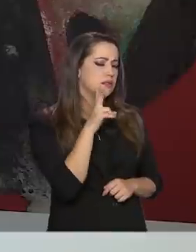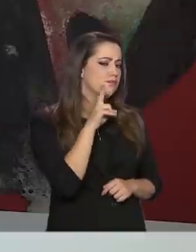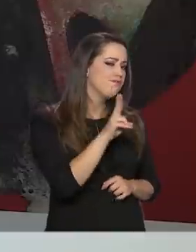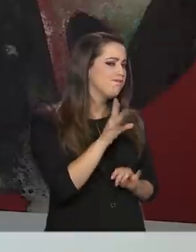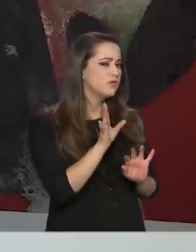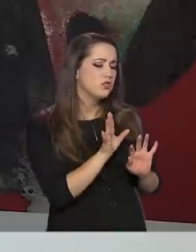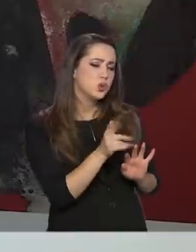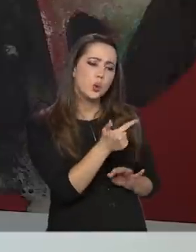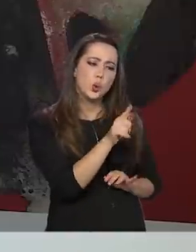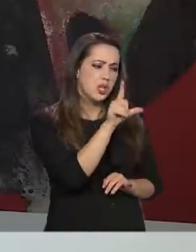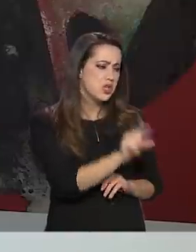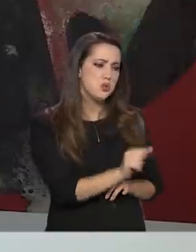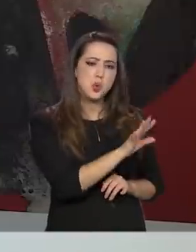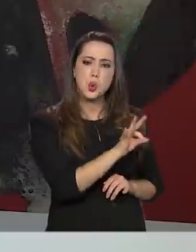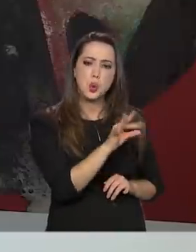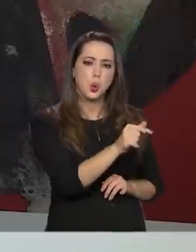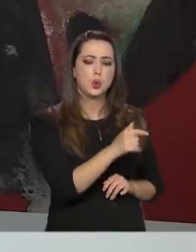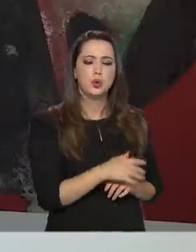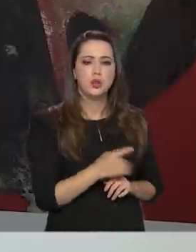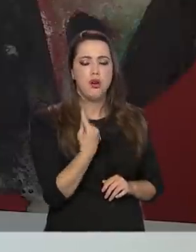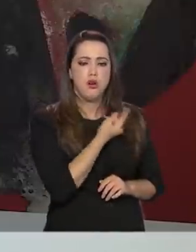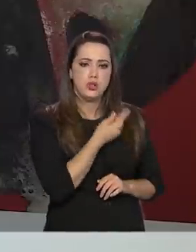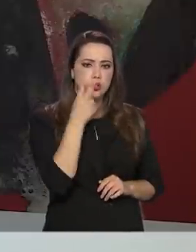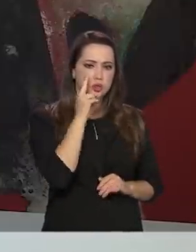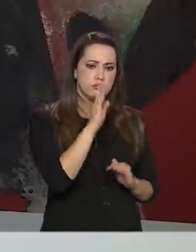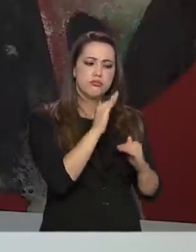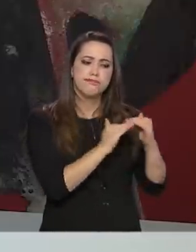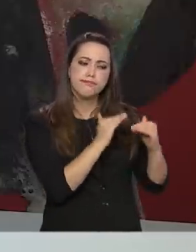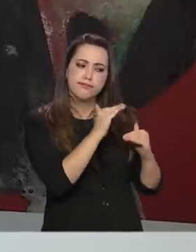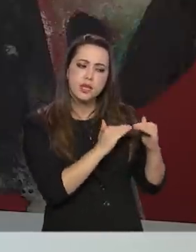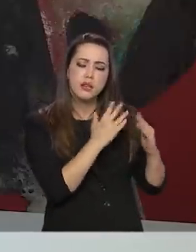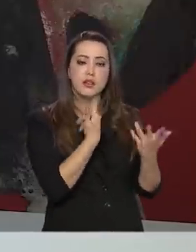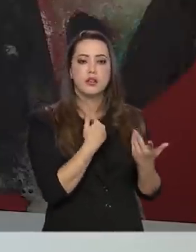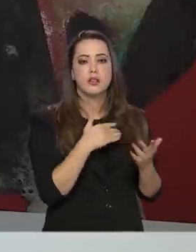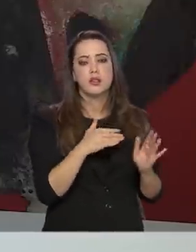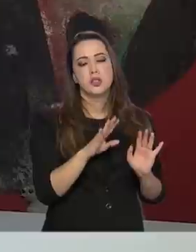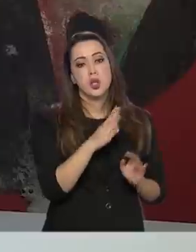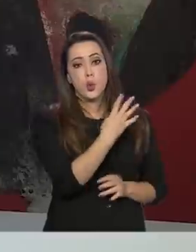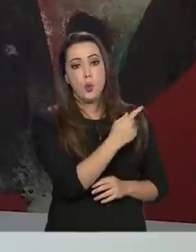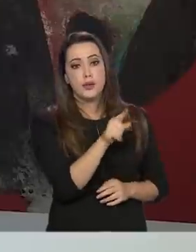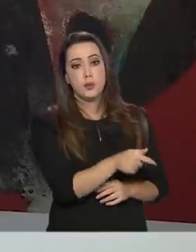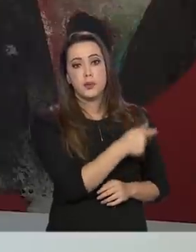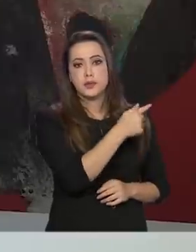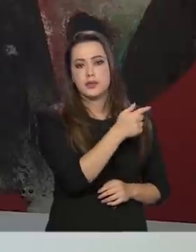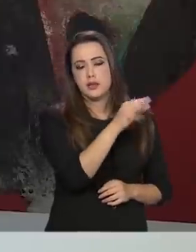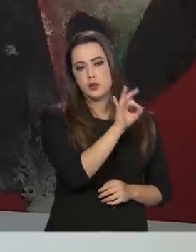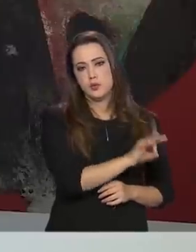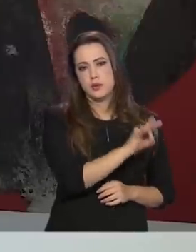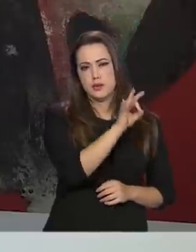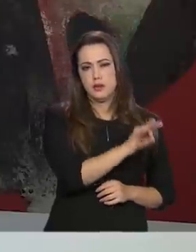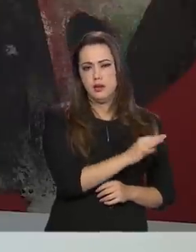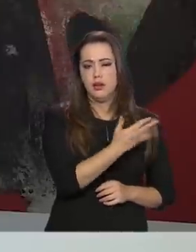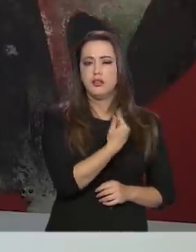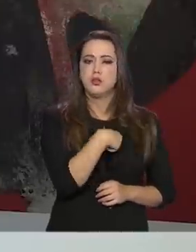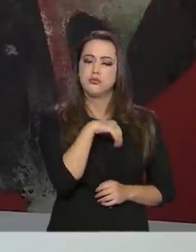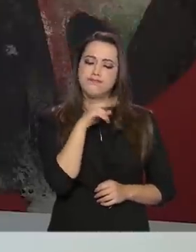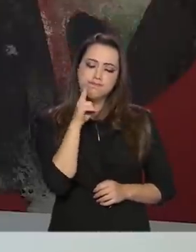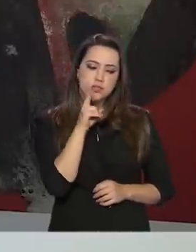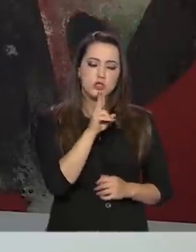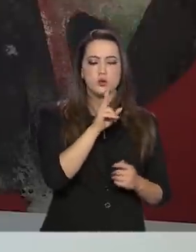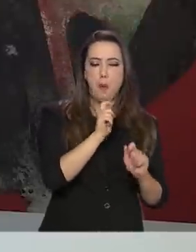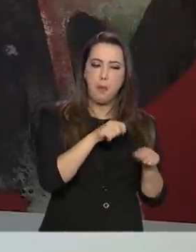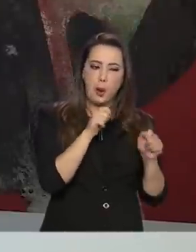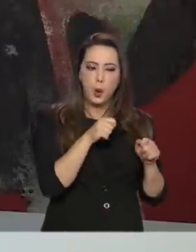os parâmetros da nossa grado fiscal, que foi a nossa previsão, que era de uma queda de 4,7%. Que parecia algo otimista,